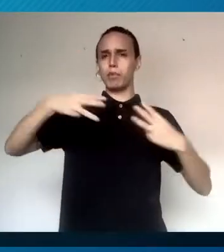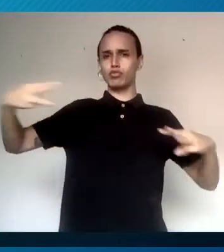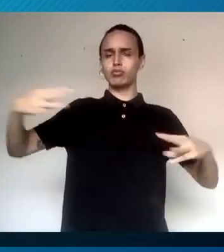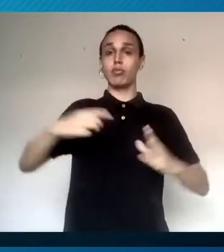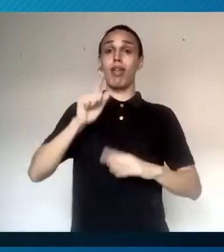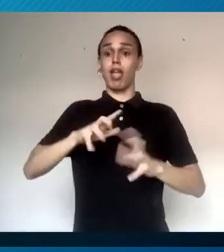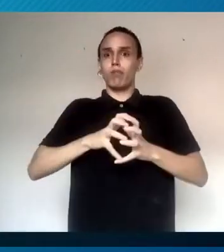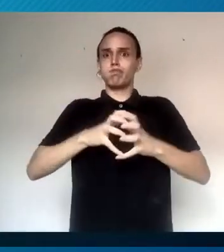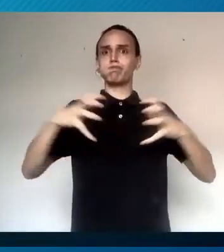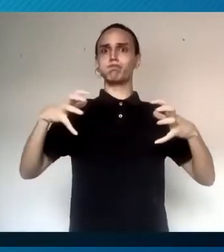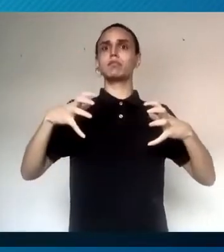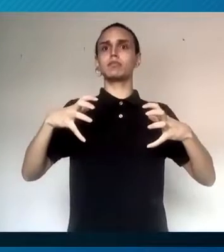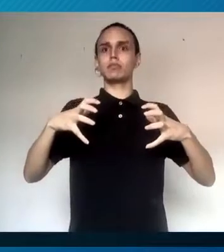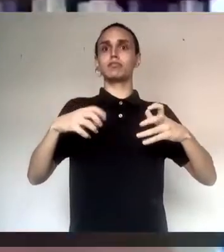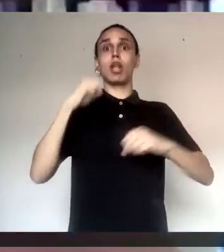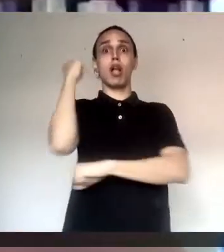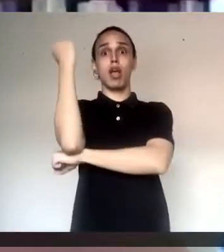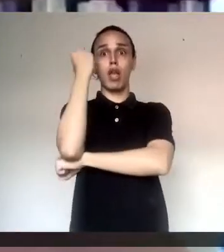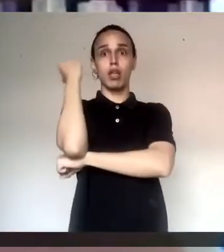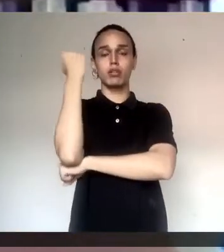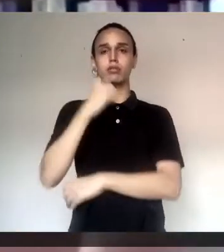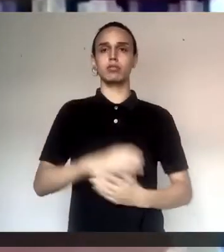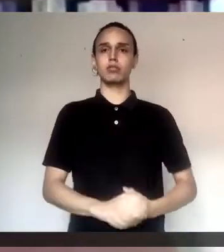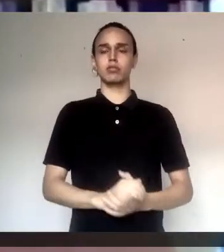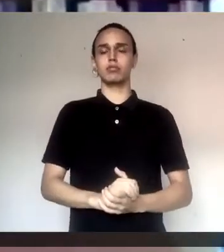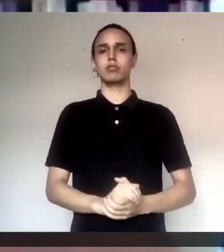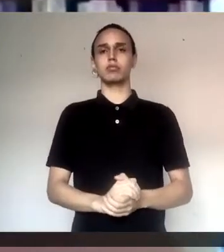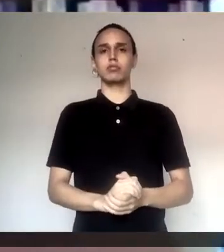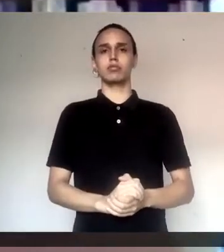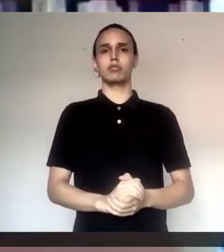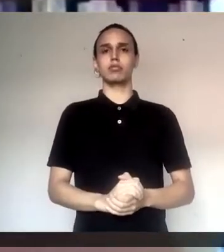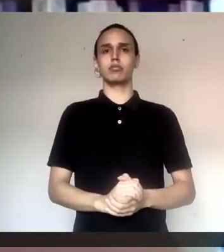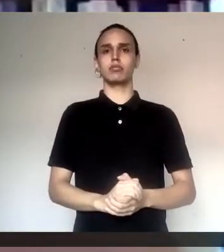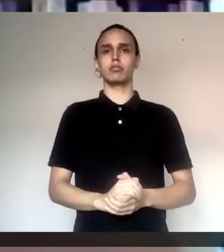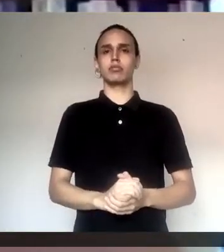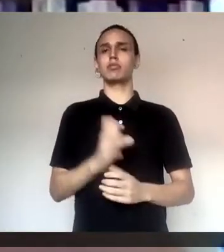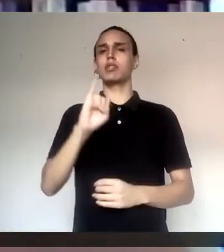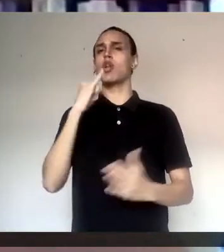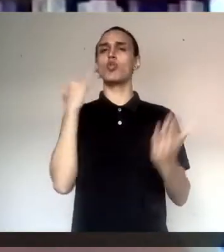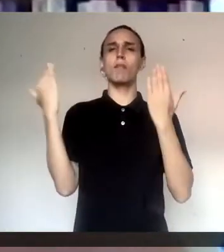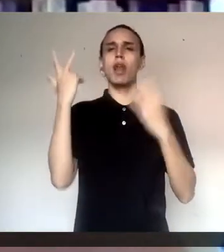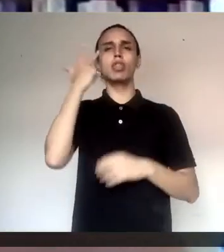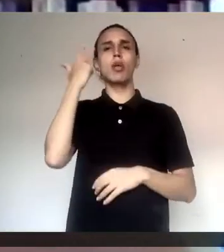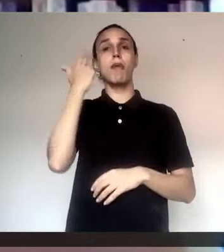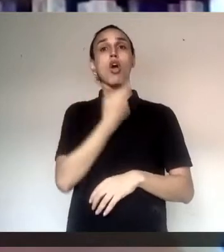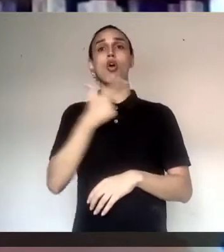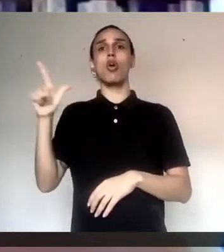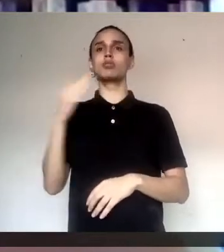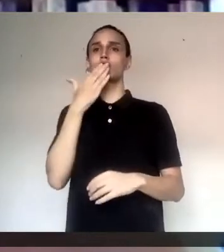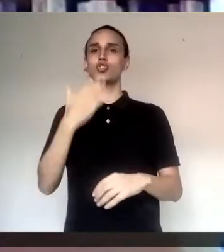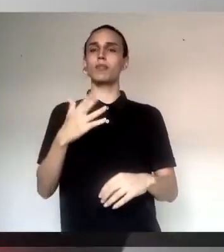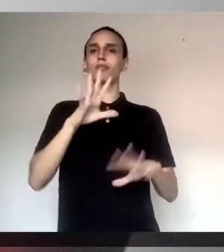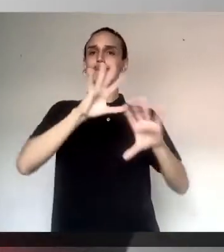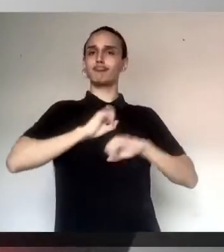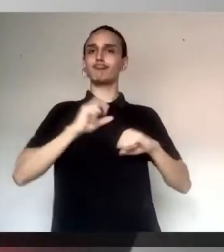no músculo, e que é uma inflamação mais grave do que aquilo que a gente está acostumado a ver. Tem outras